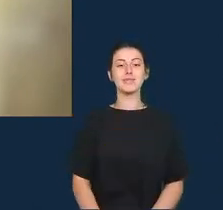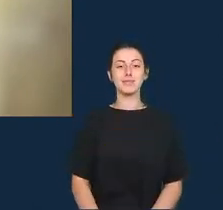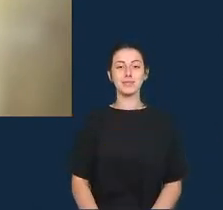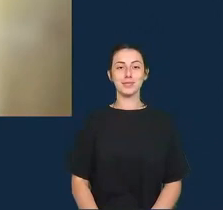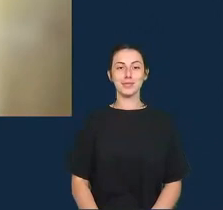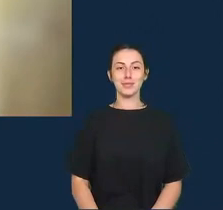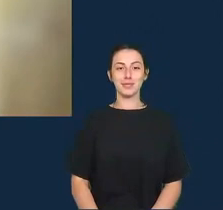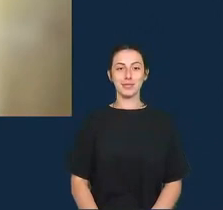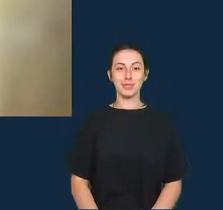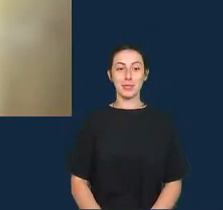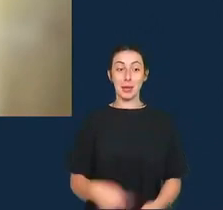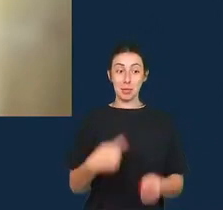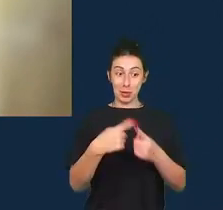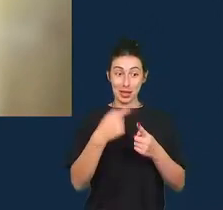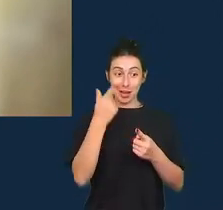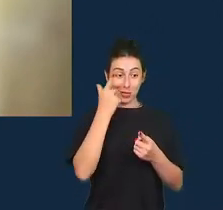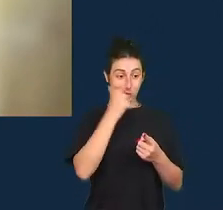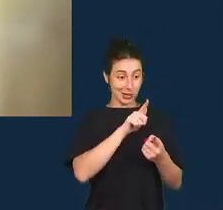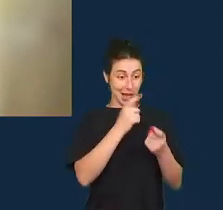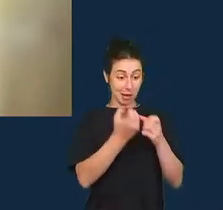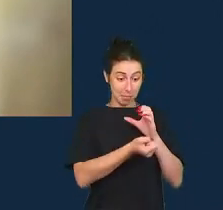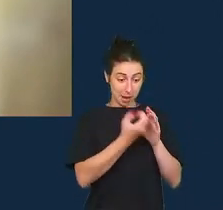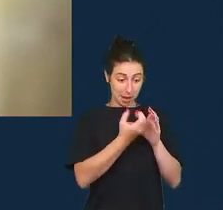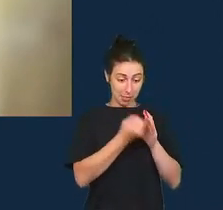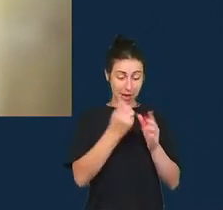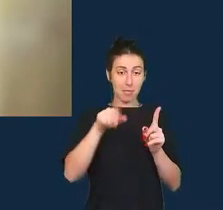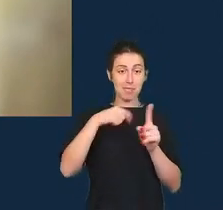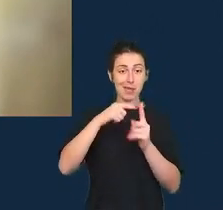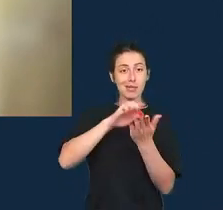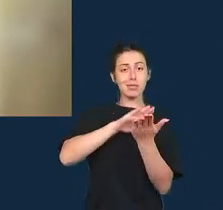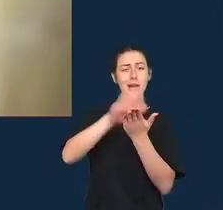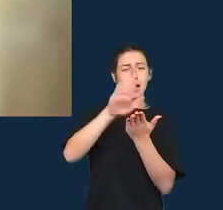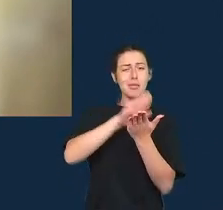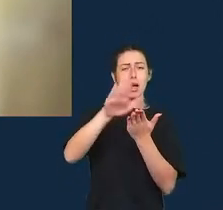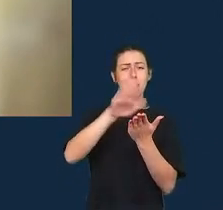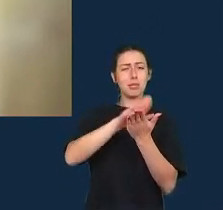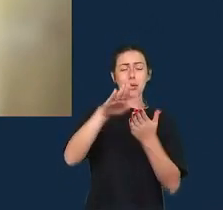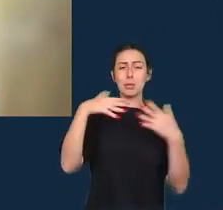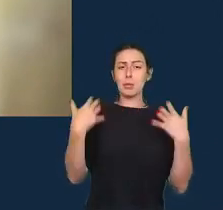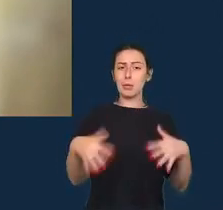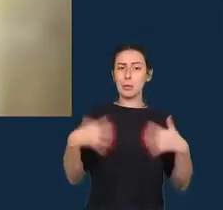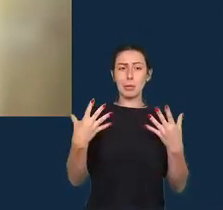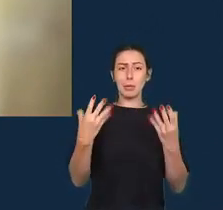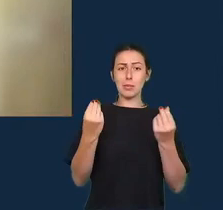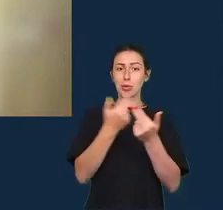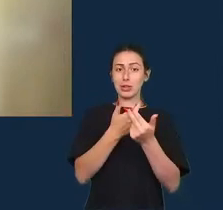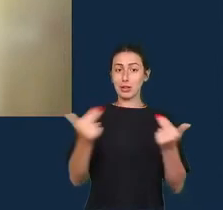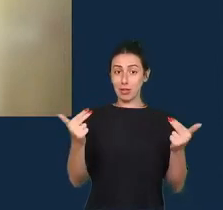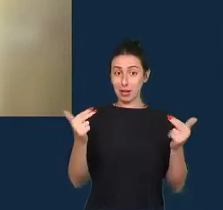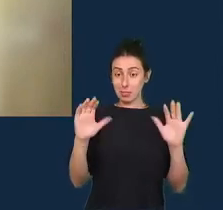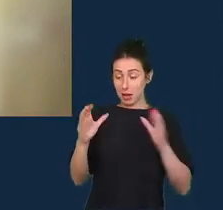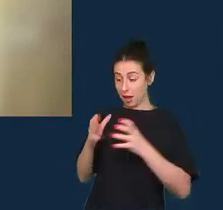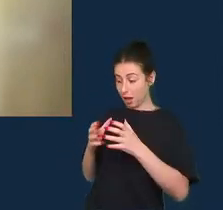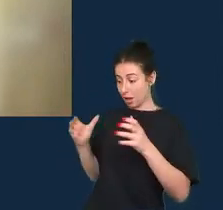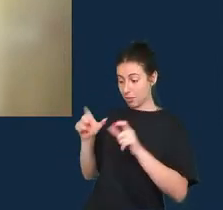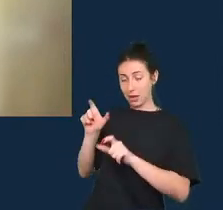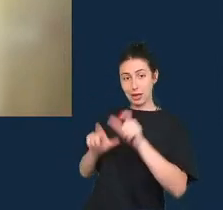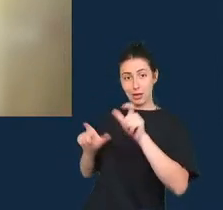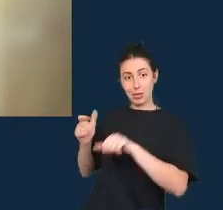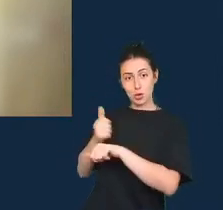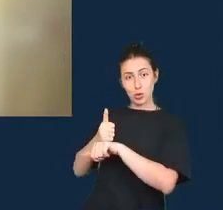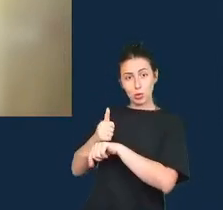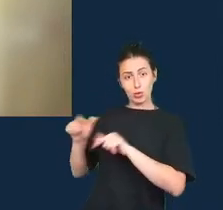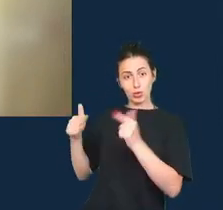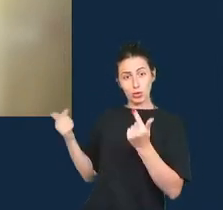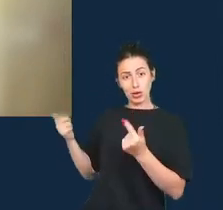produzem e publicam muita coisa mas se a gente olhar dentro das redações de jornais a maioria dos jornalistas não tem um conhecimento básico sobre